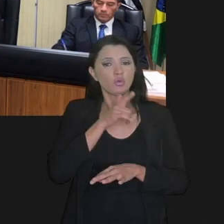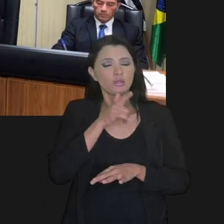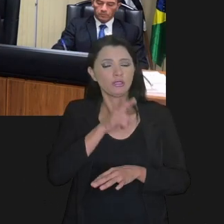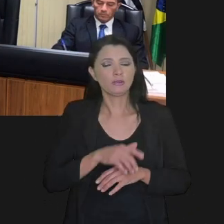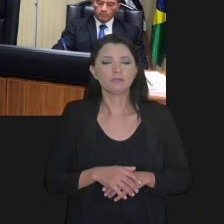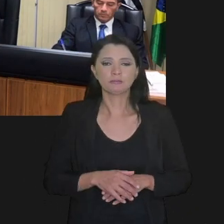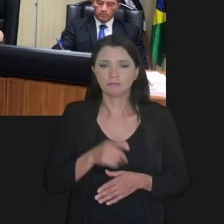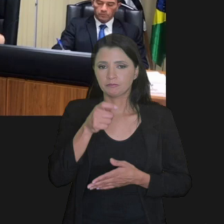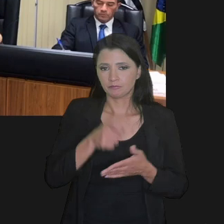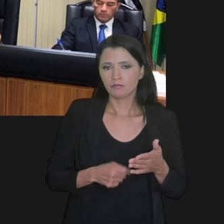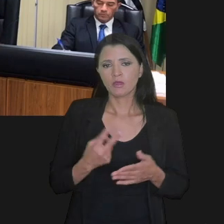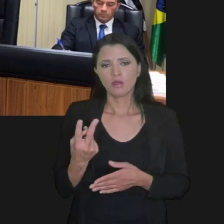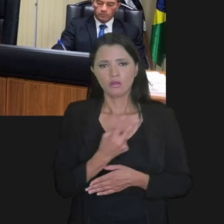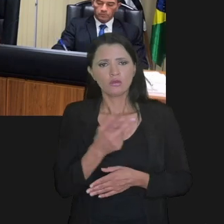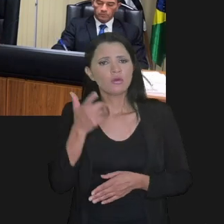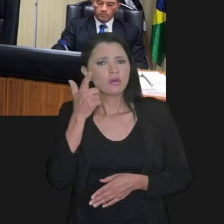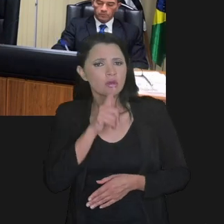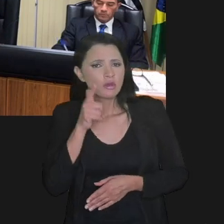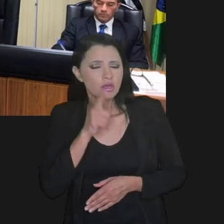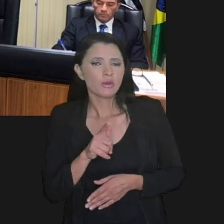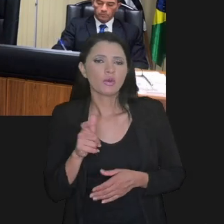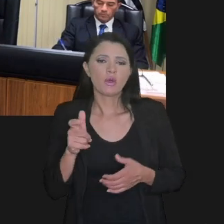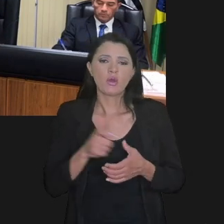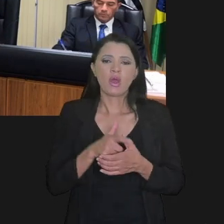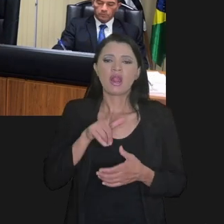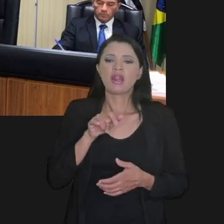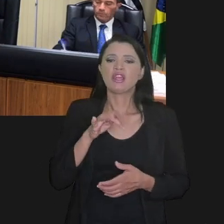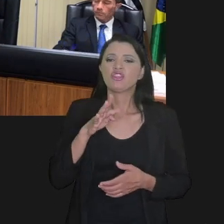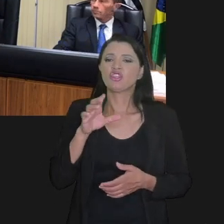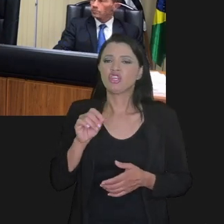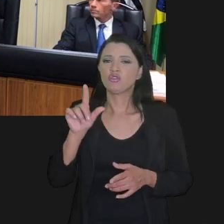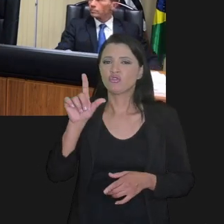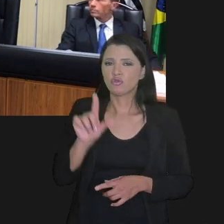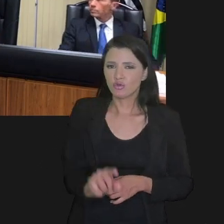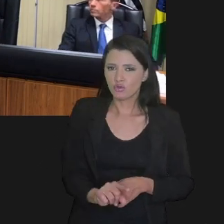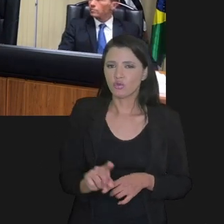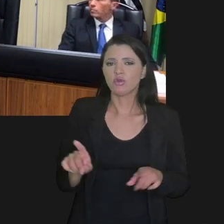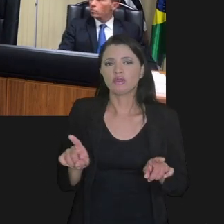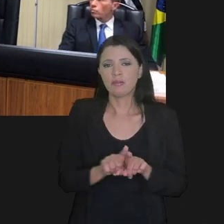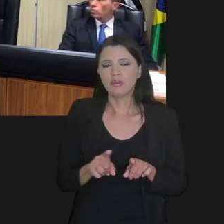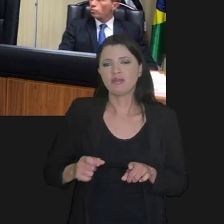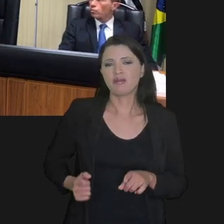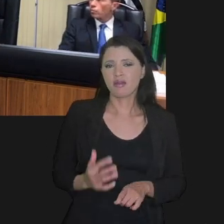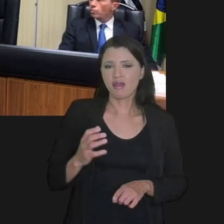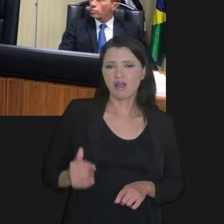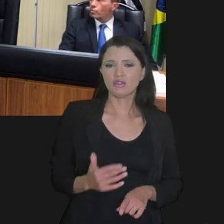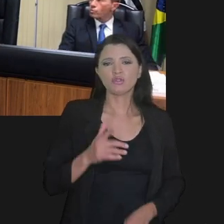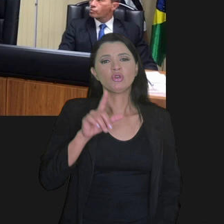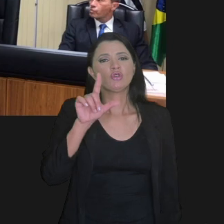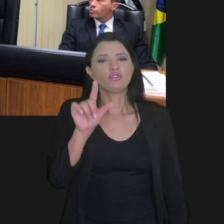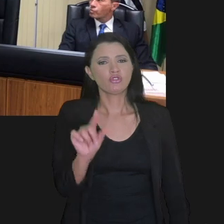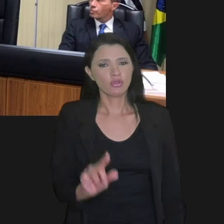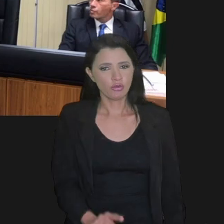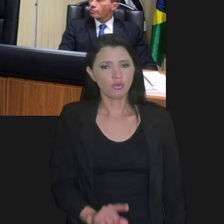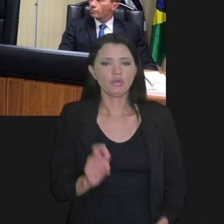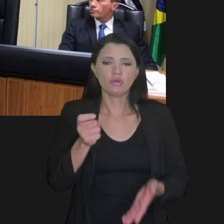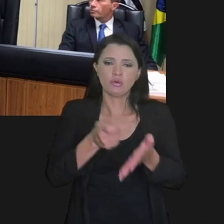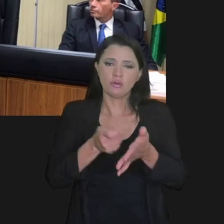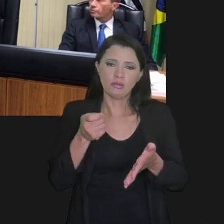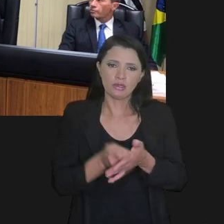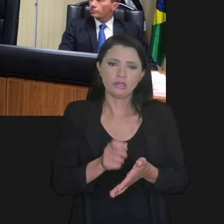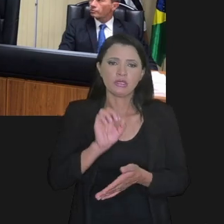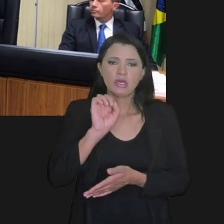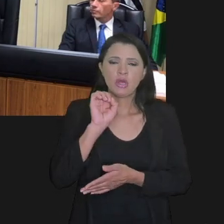firmado. E ambas as partes ganham com a redução de litígios e, de novo, como eu já tinha dito, redução de custos